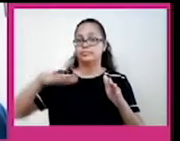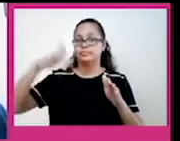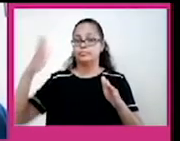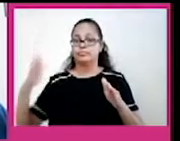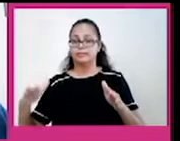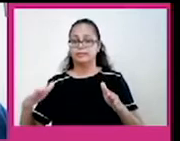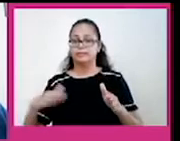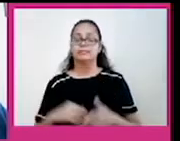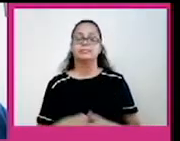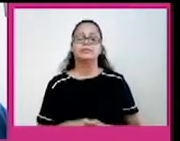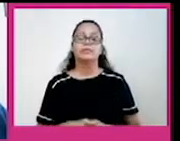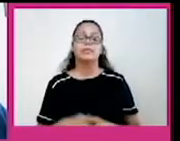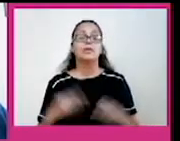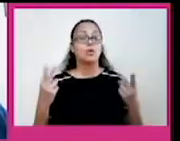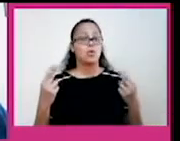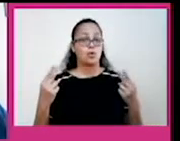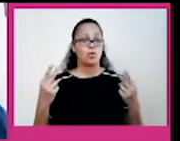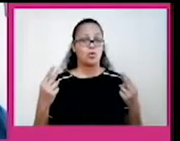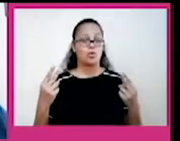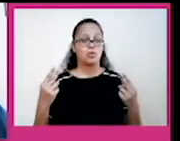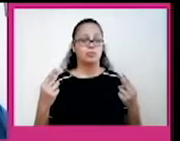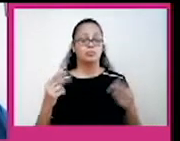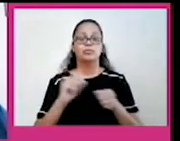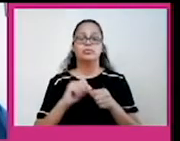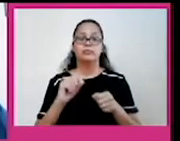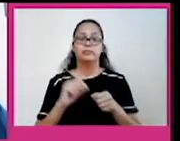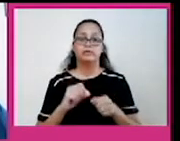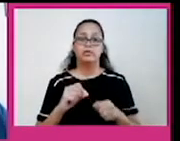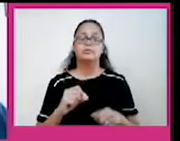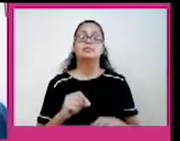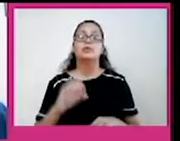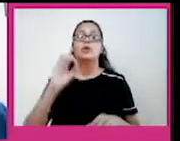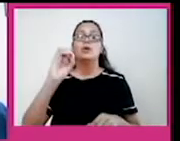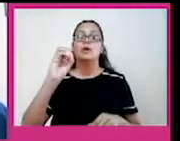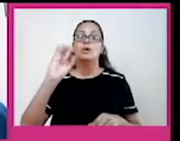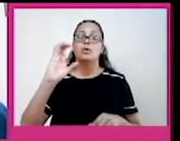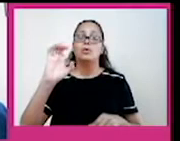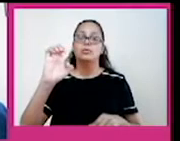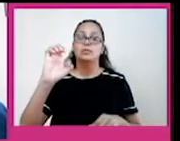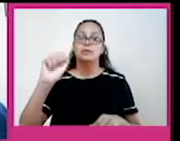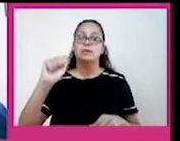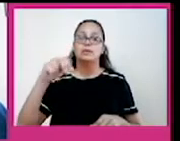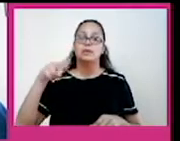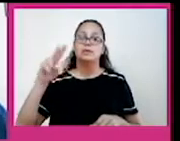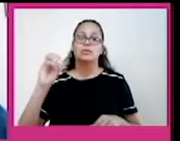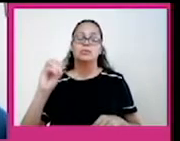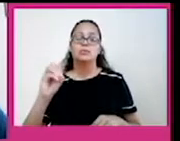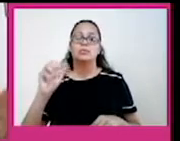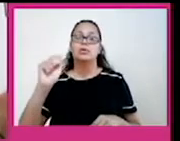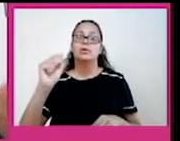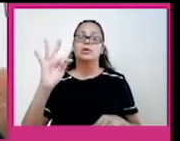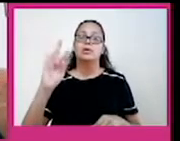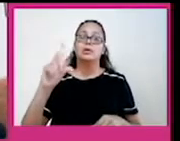meso-oceânicas, como é o caso do que se formou o Oceano Atlântico. Nós temos aqui, olha só a placa sul-americana com a placa africana.